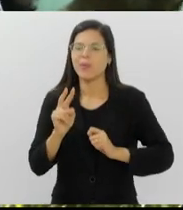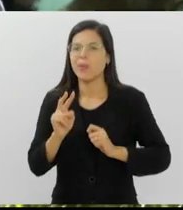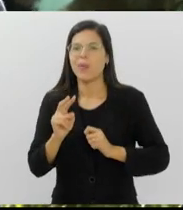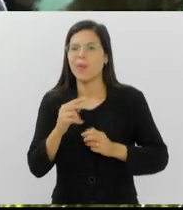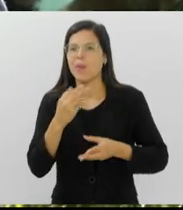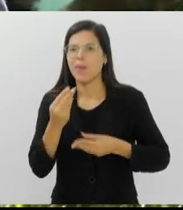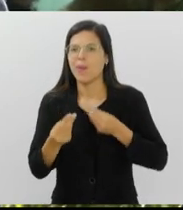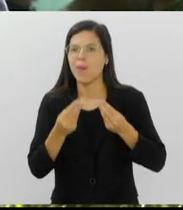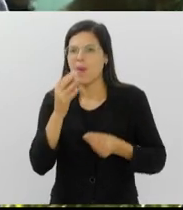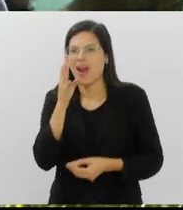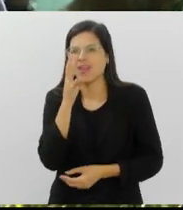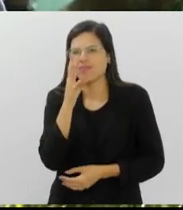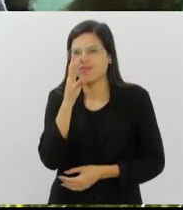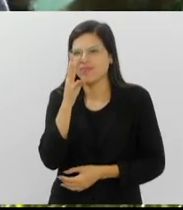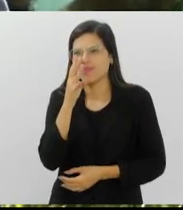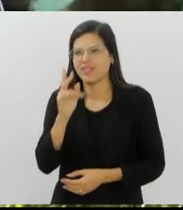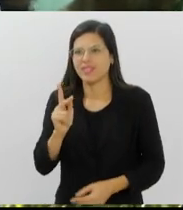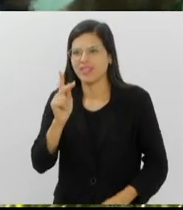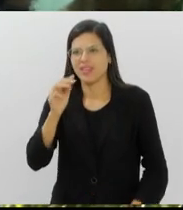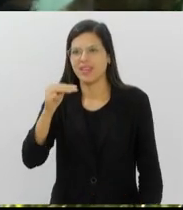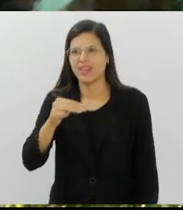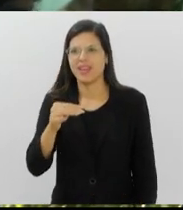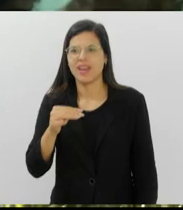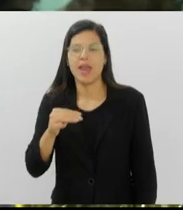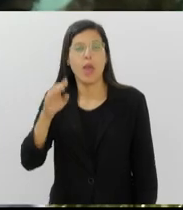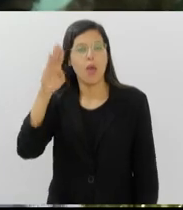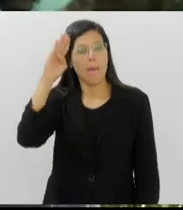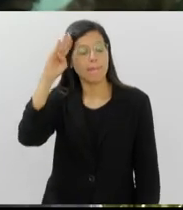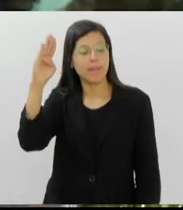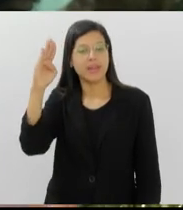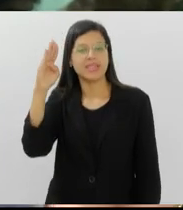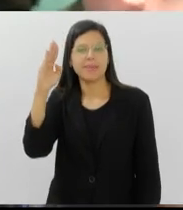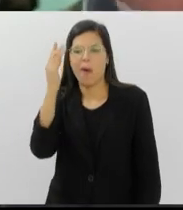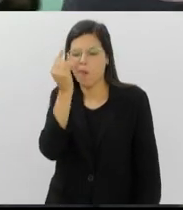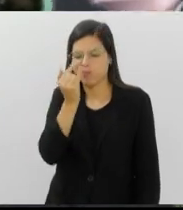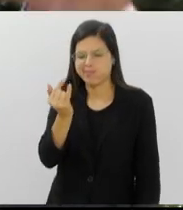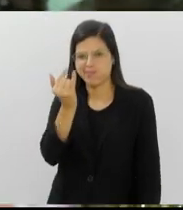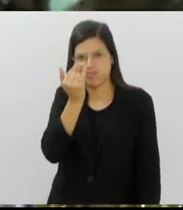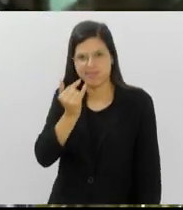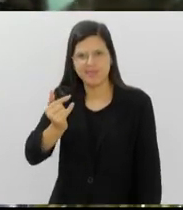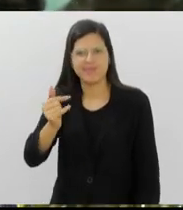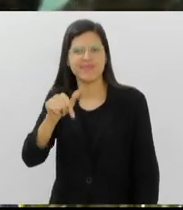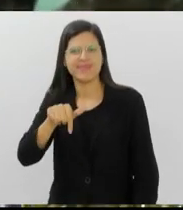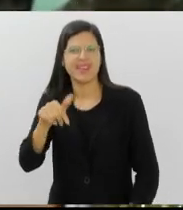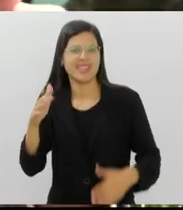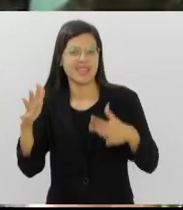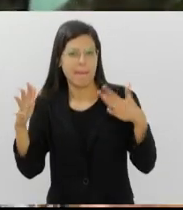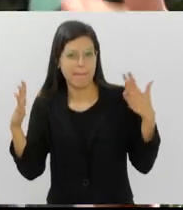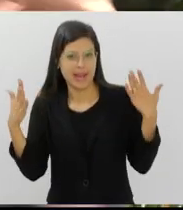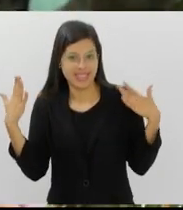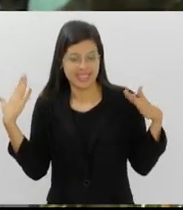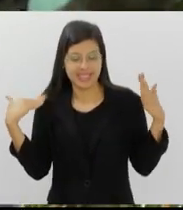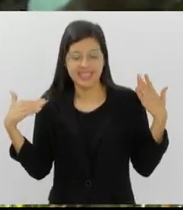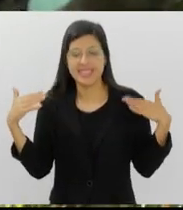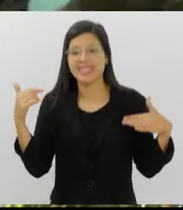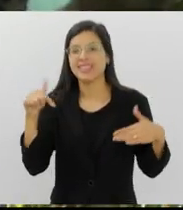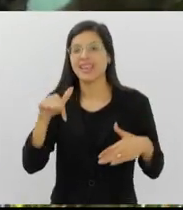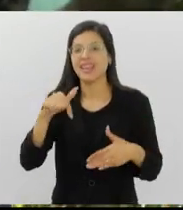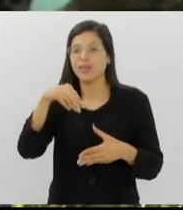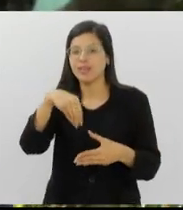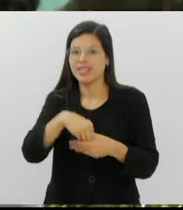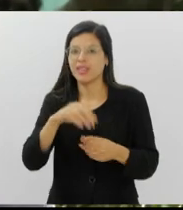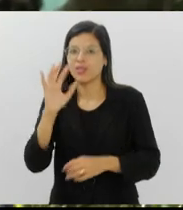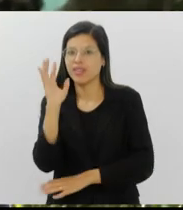ao longo desses 4 quilômetros de extensão? Esse é o nosso principal atrativo. Além do passeio que, por si só, que passa por dentro da Floresta da